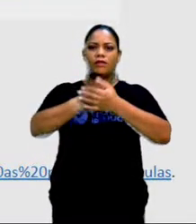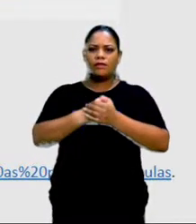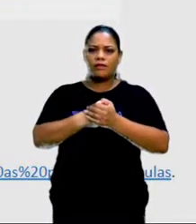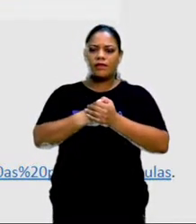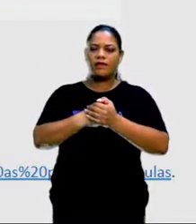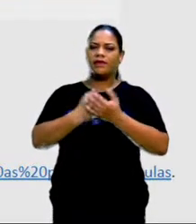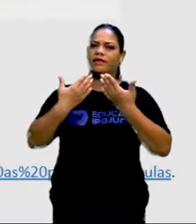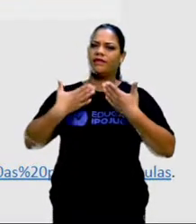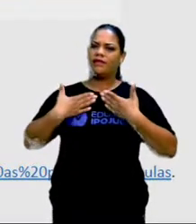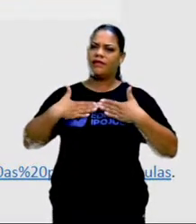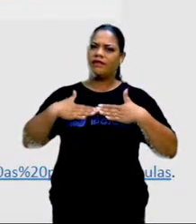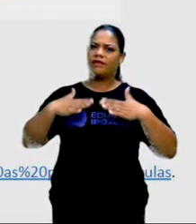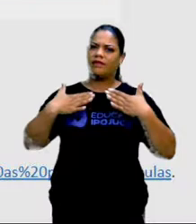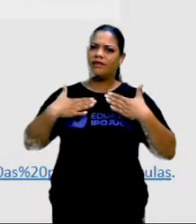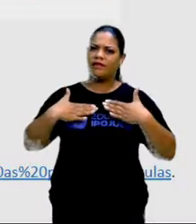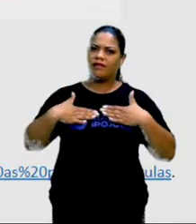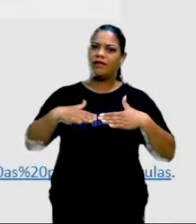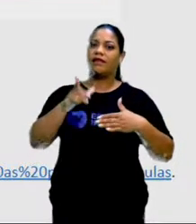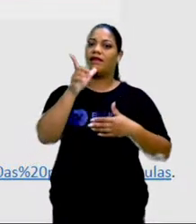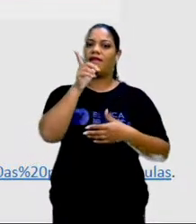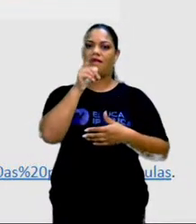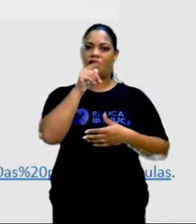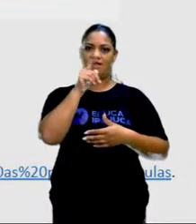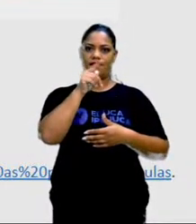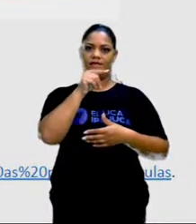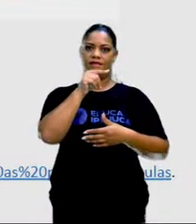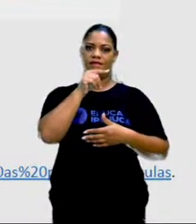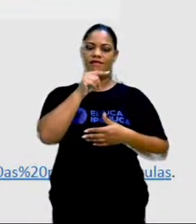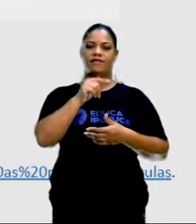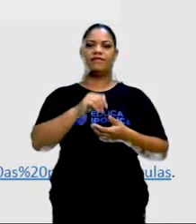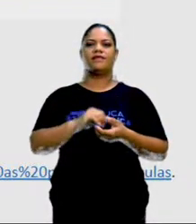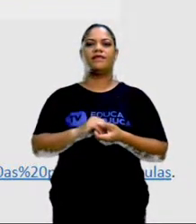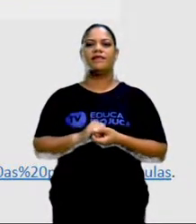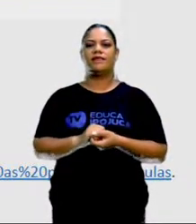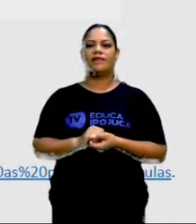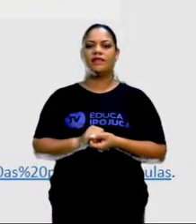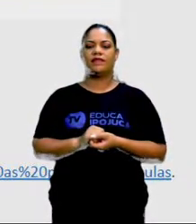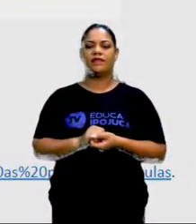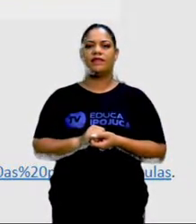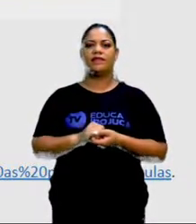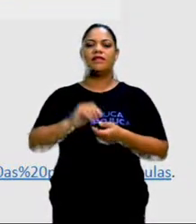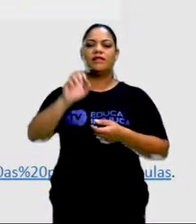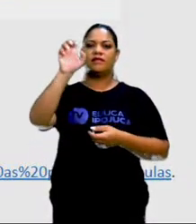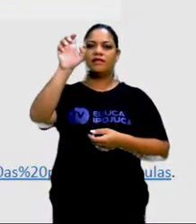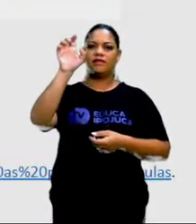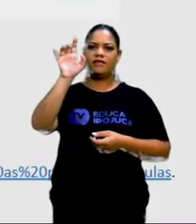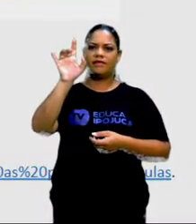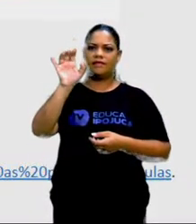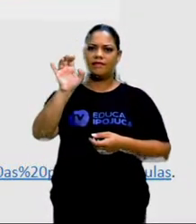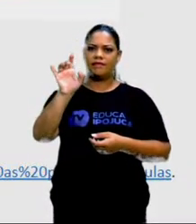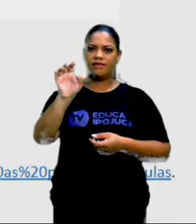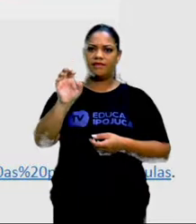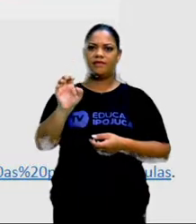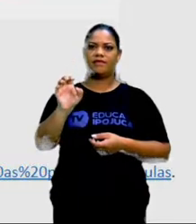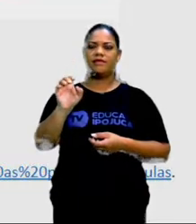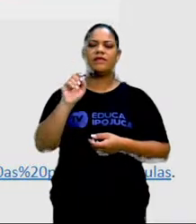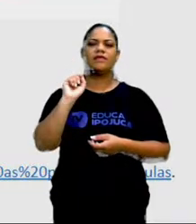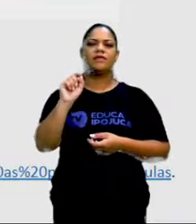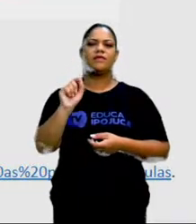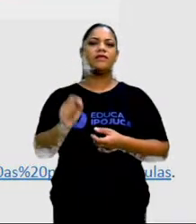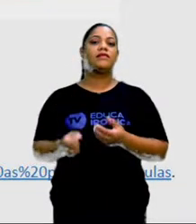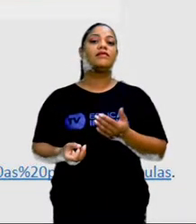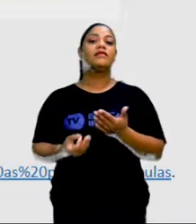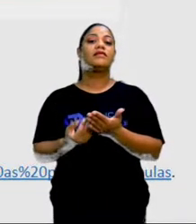lentamente a água procedente das precipitações e fusões de neves. O que é que está acontecendo aqui nesse primeiro